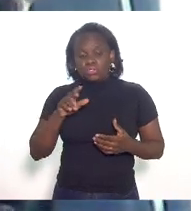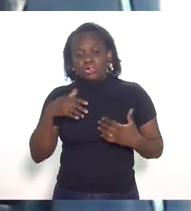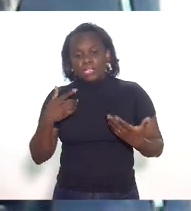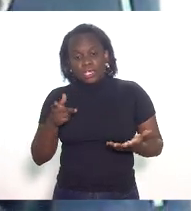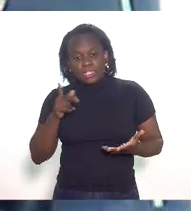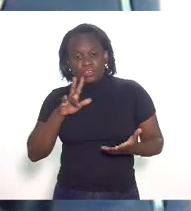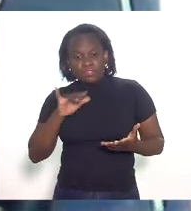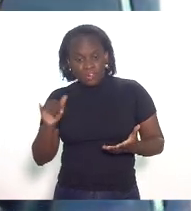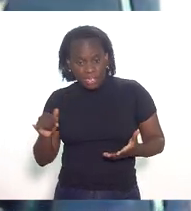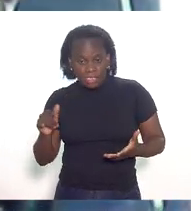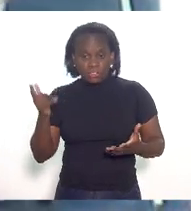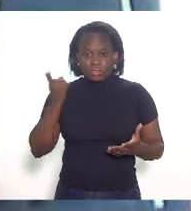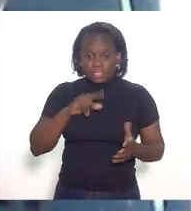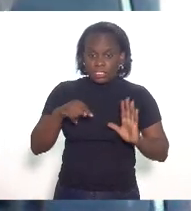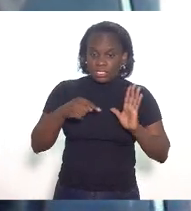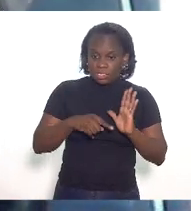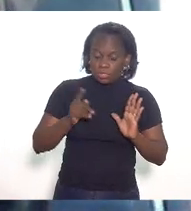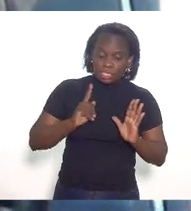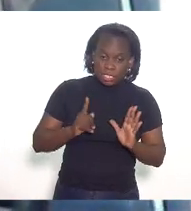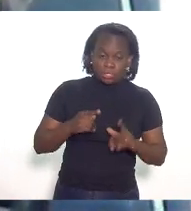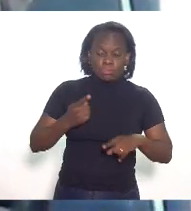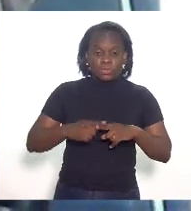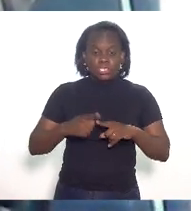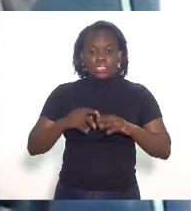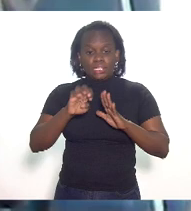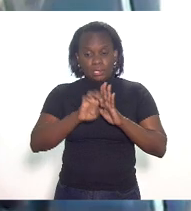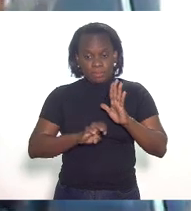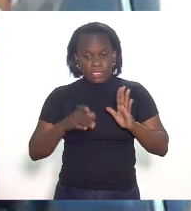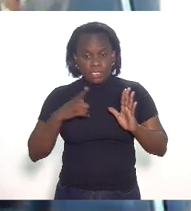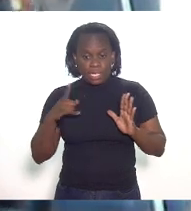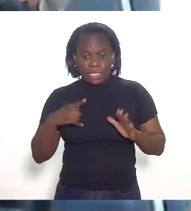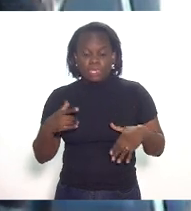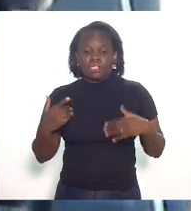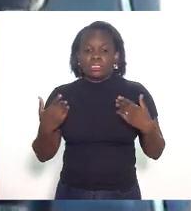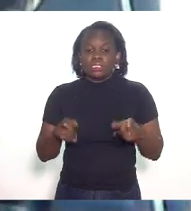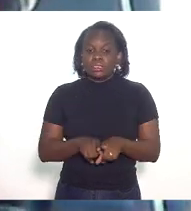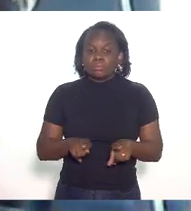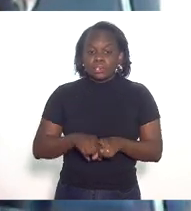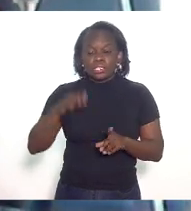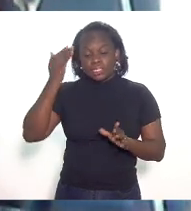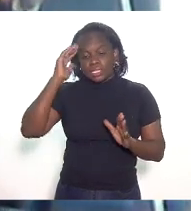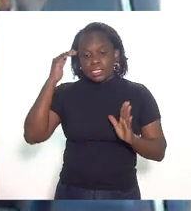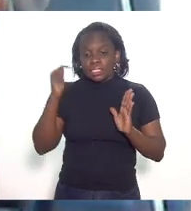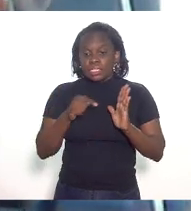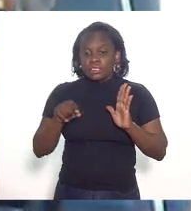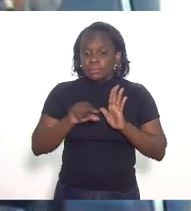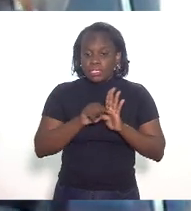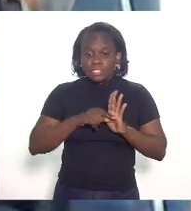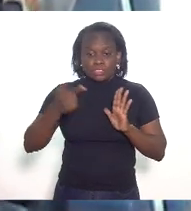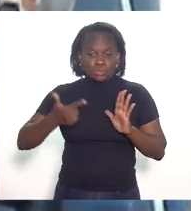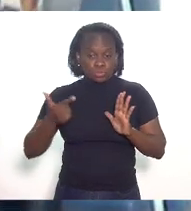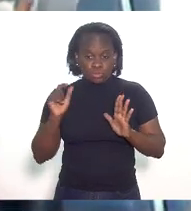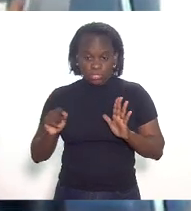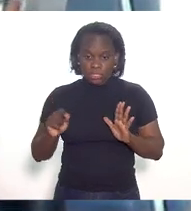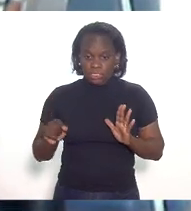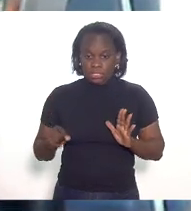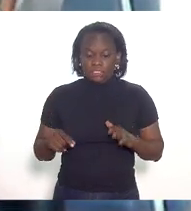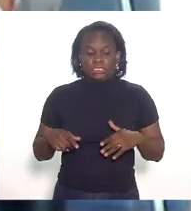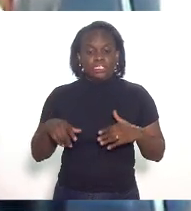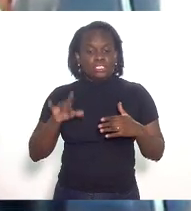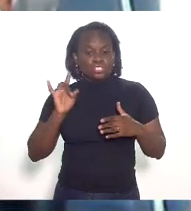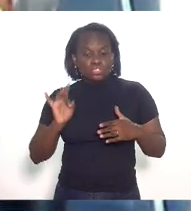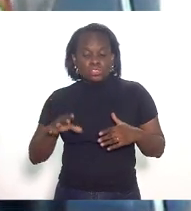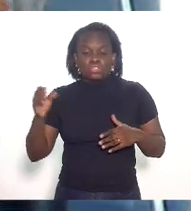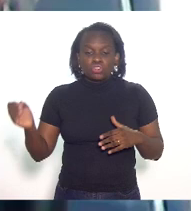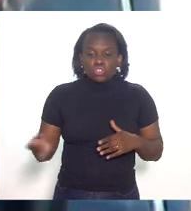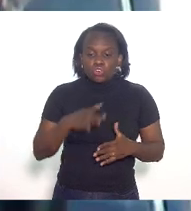ser ou não abrangida por isso por conta da emenda que existe e a interpretação desse parágrafo 2º ou seja se são só